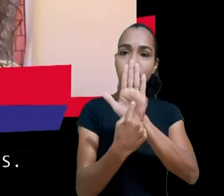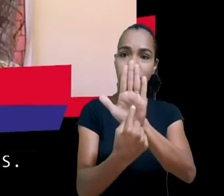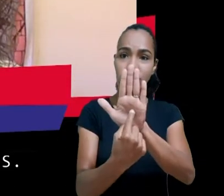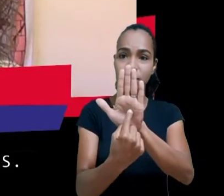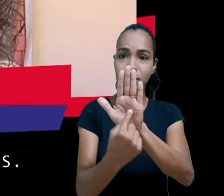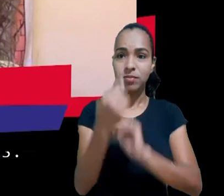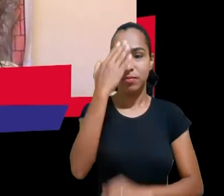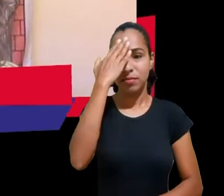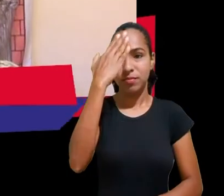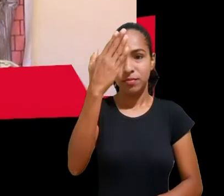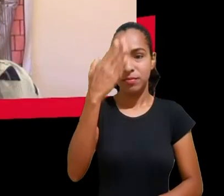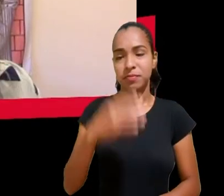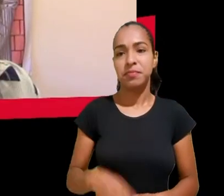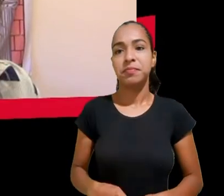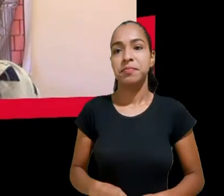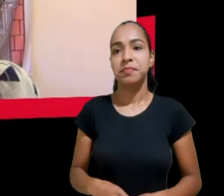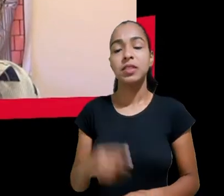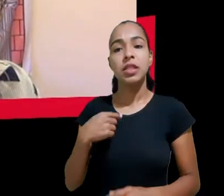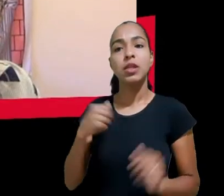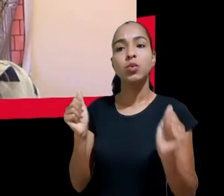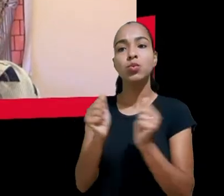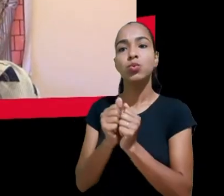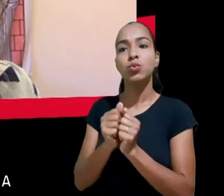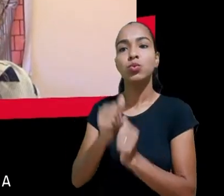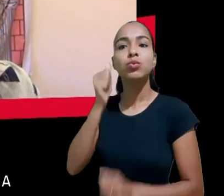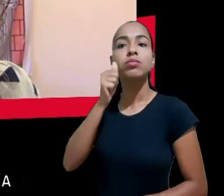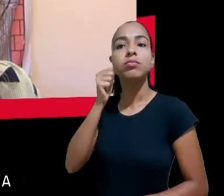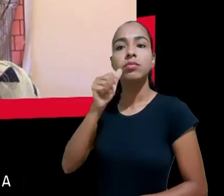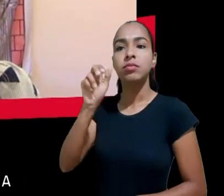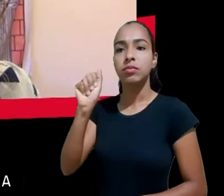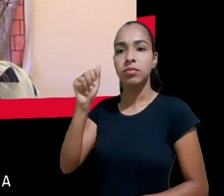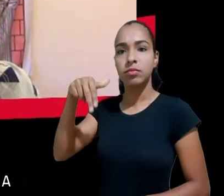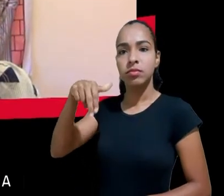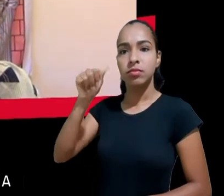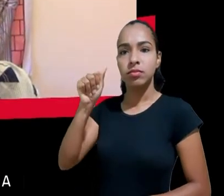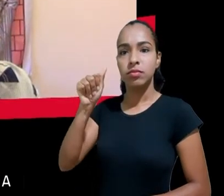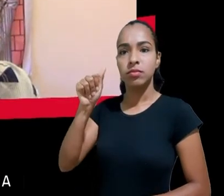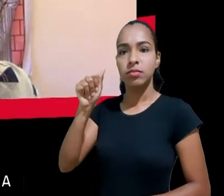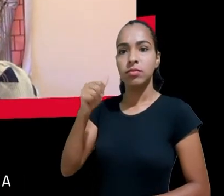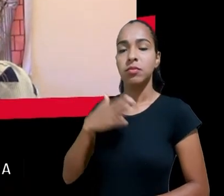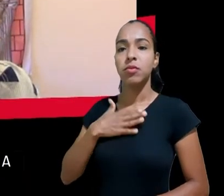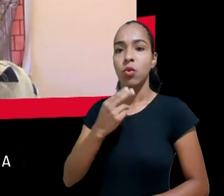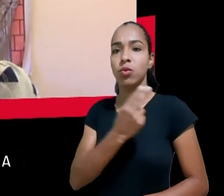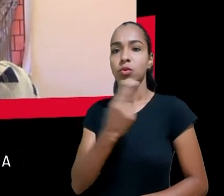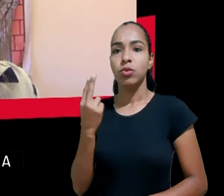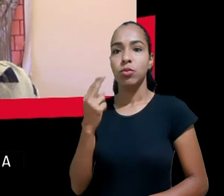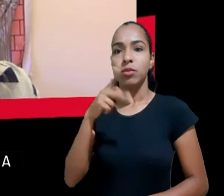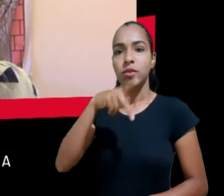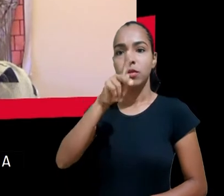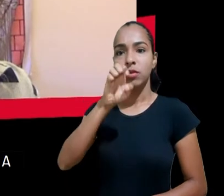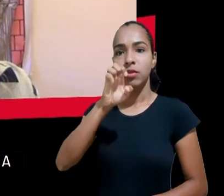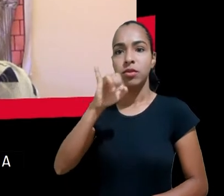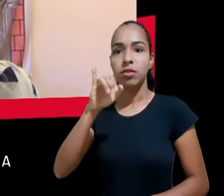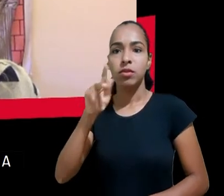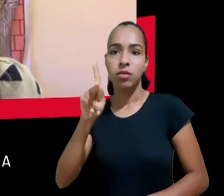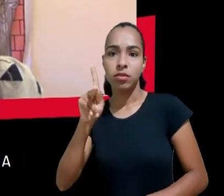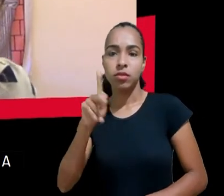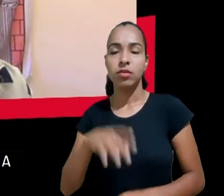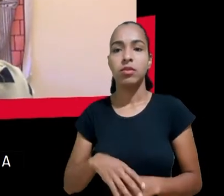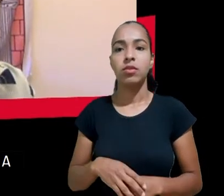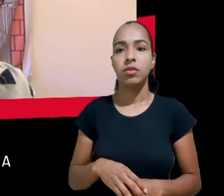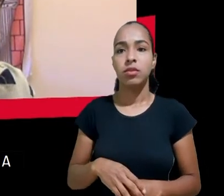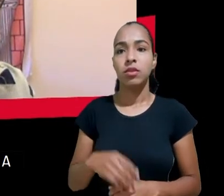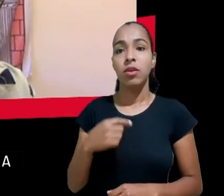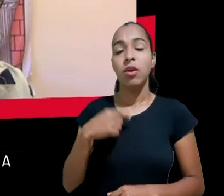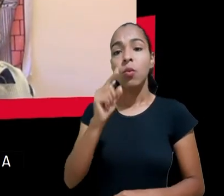meu nome é Kate Lee Muholand, vamos participar desse painel de abertura do último dia do Congresso, do Fórum Internacional